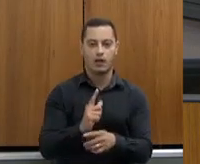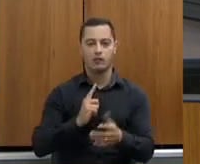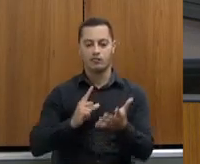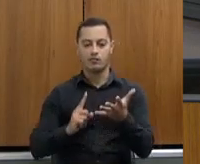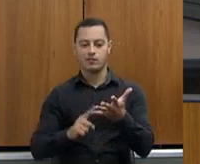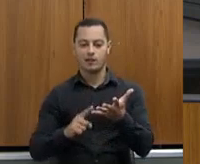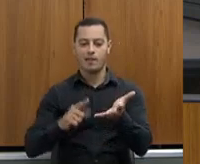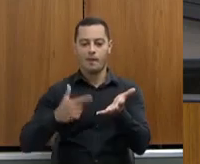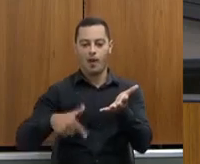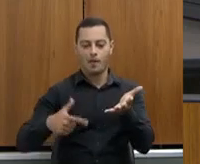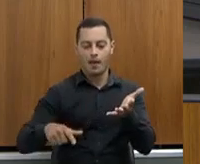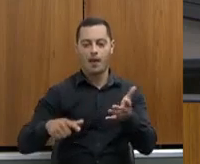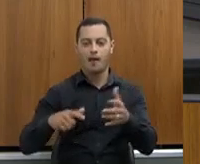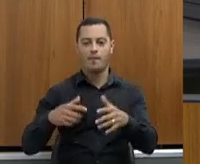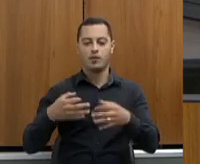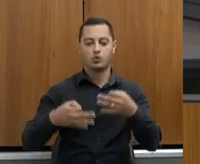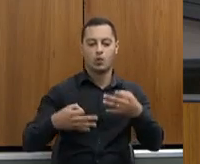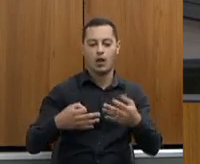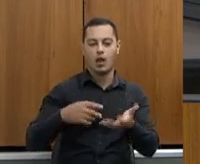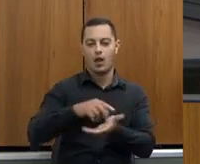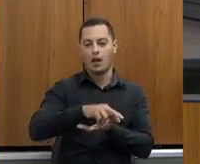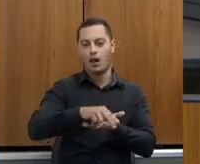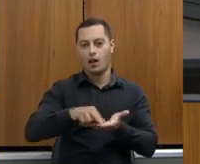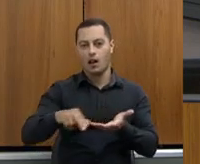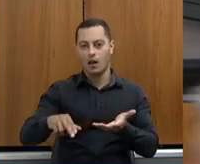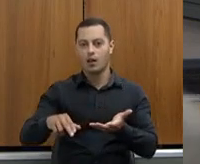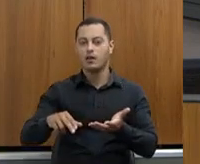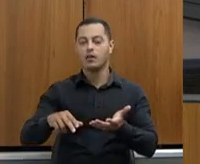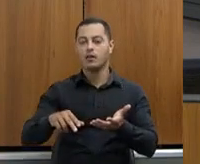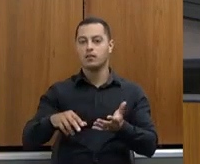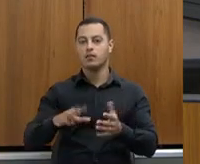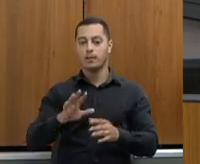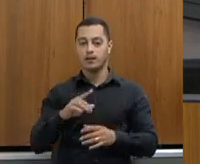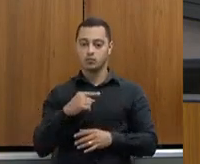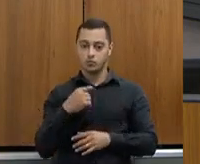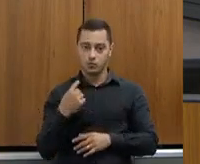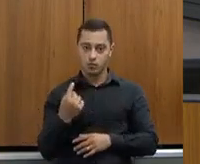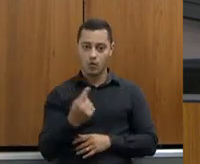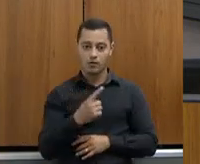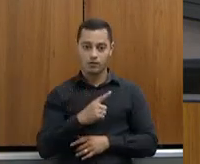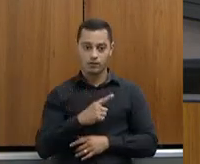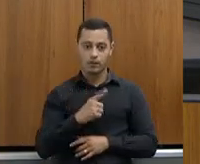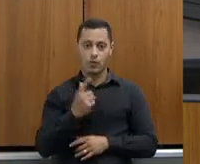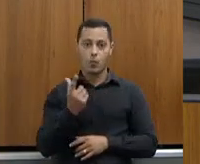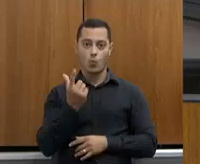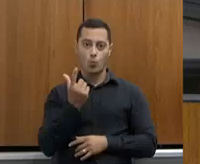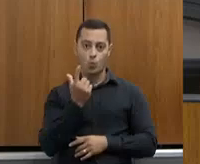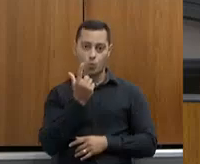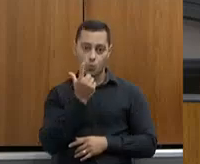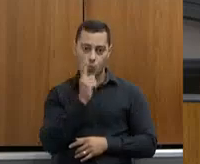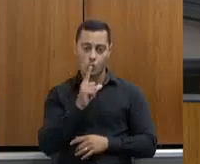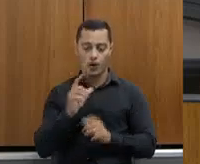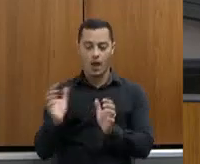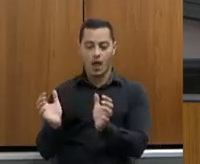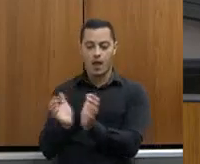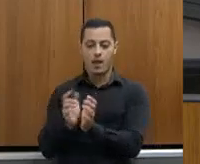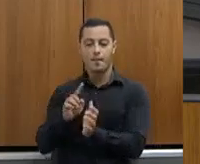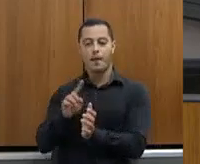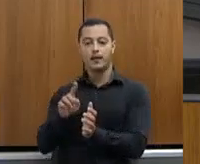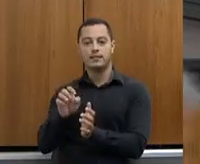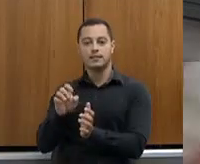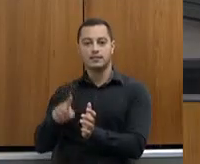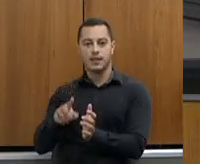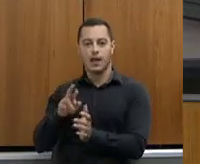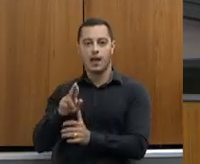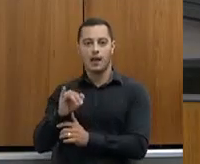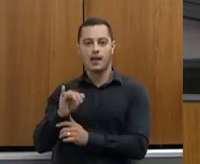questões jurídicas, e aí a gente tem conseguido sobressair nisso com a equipe do Zé Ricardo que está aqui e que